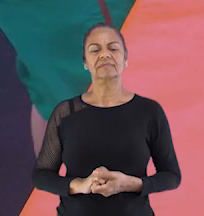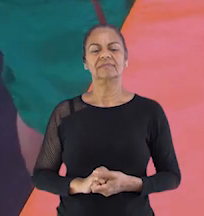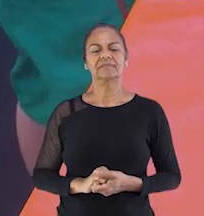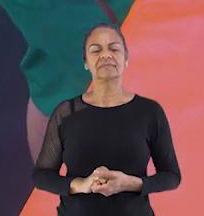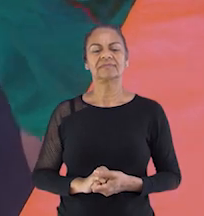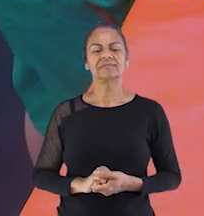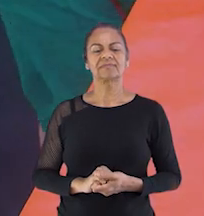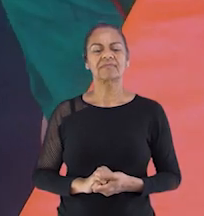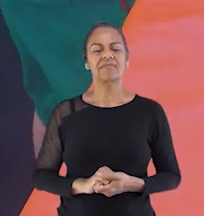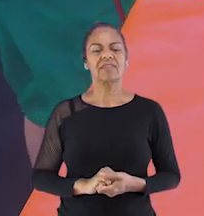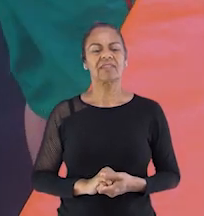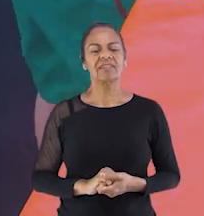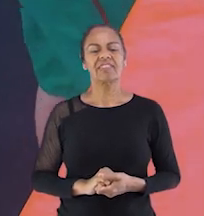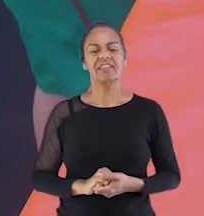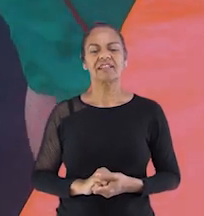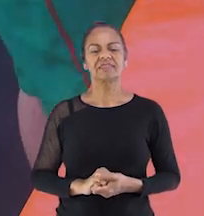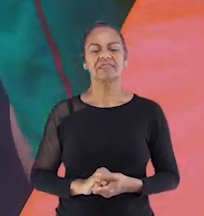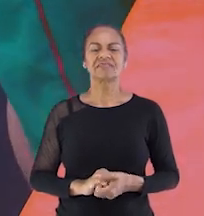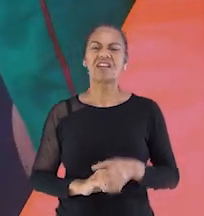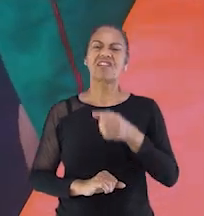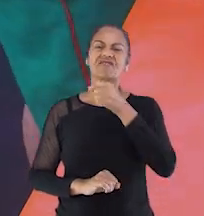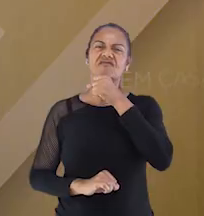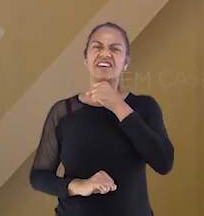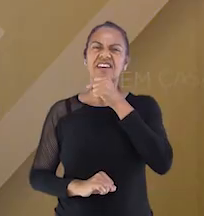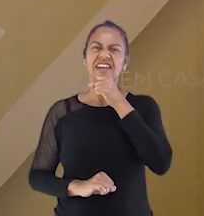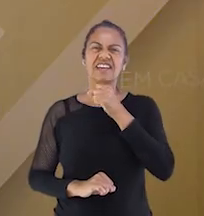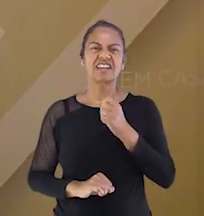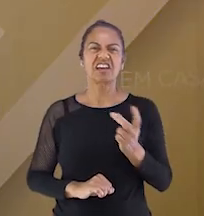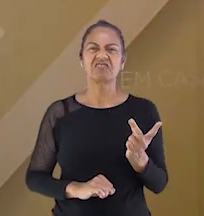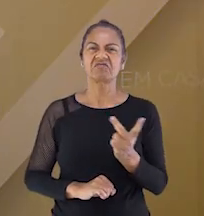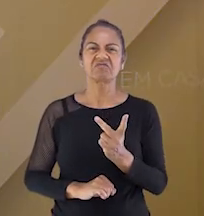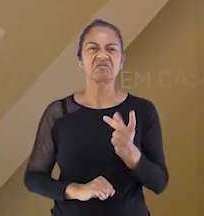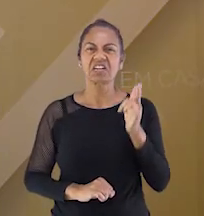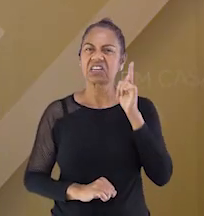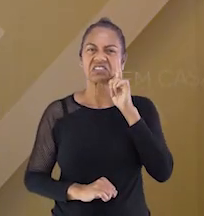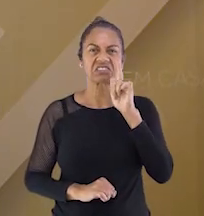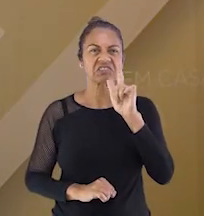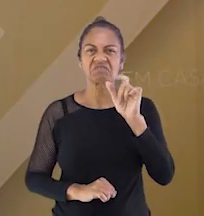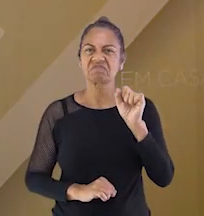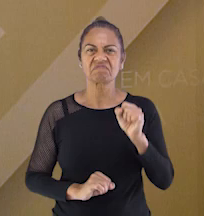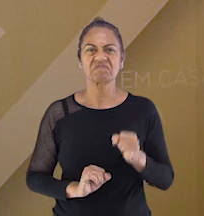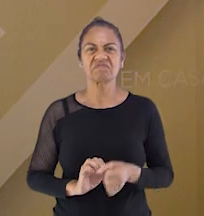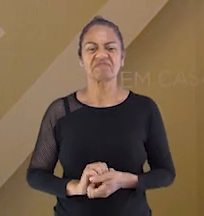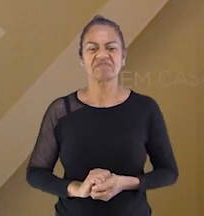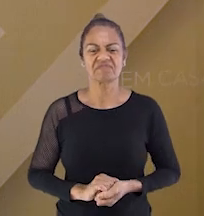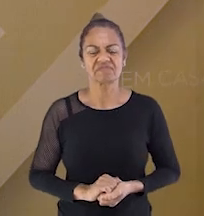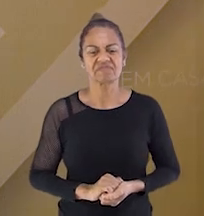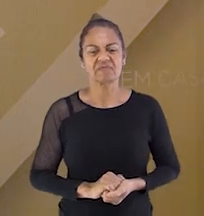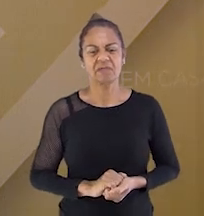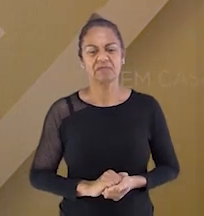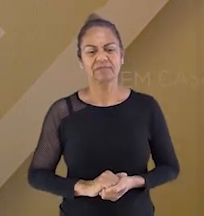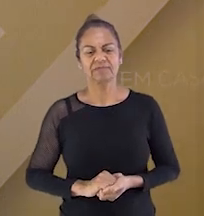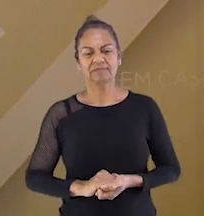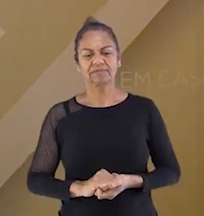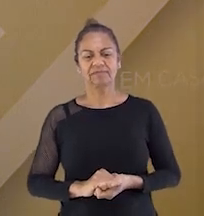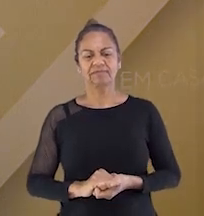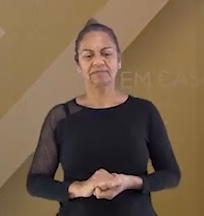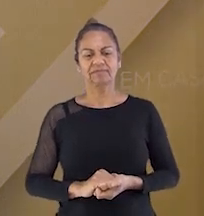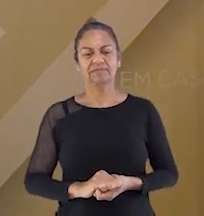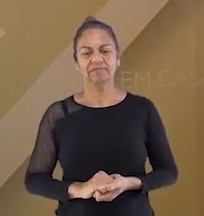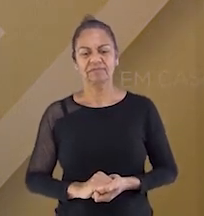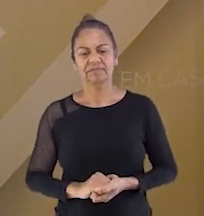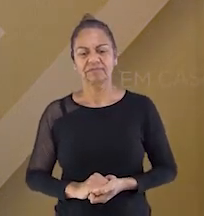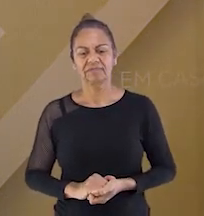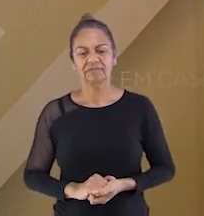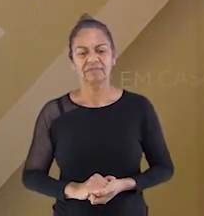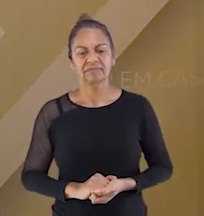Aê! Velha. Deu o que? Velha. Velha. Só mais uma agora? Última, hein? Aham. A